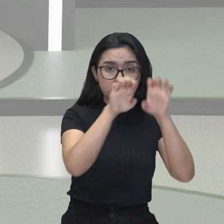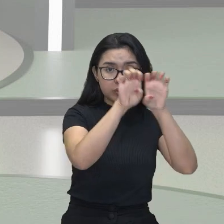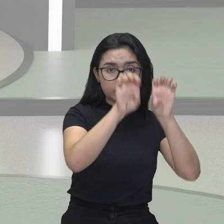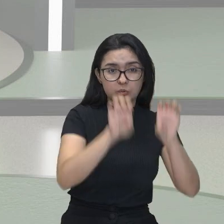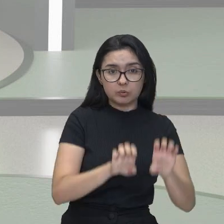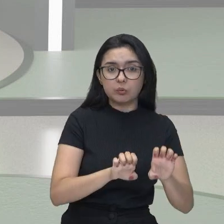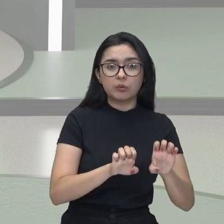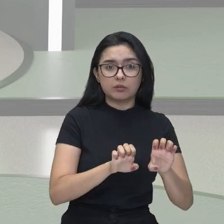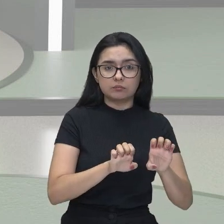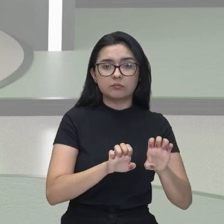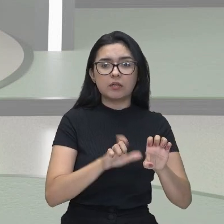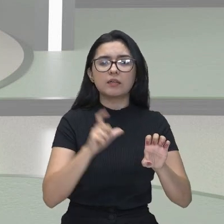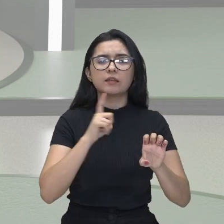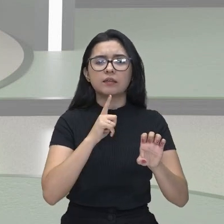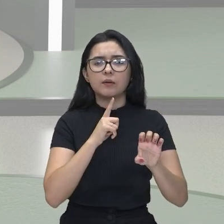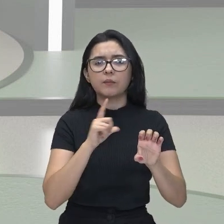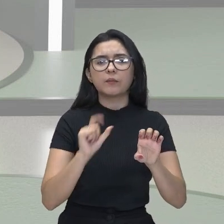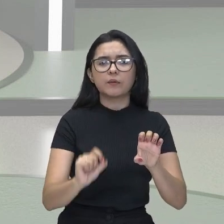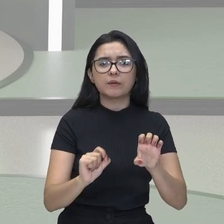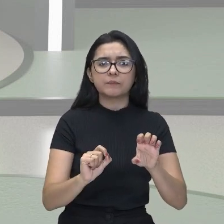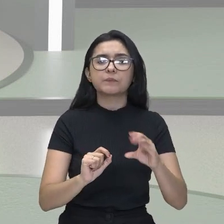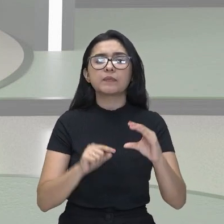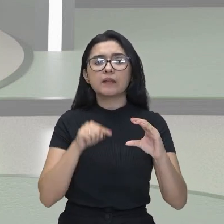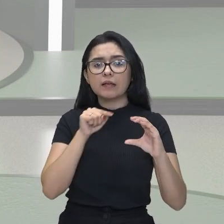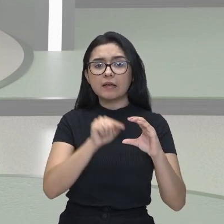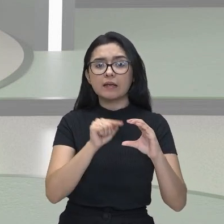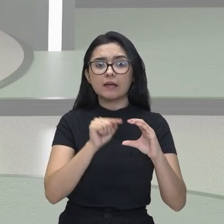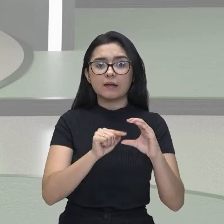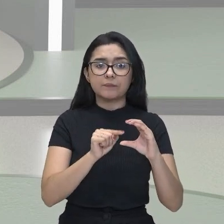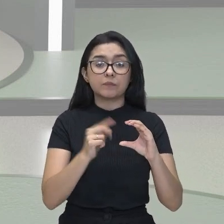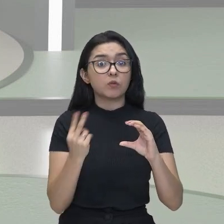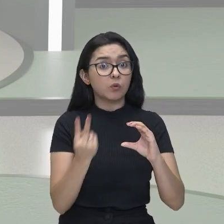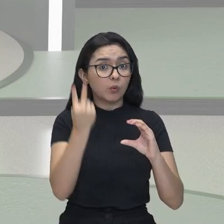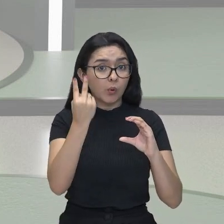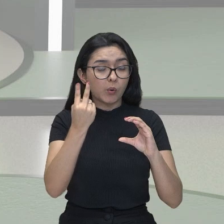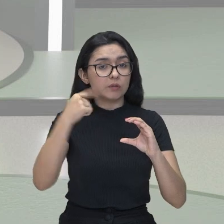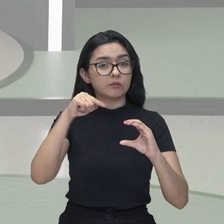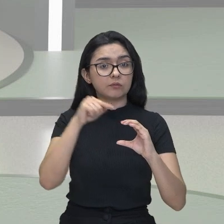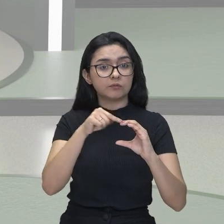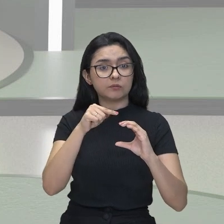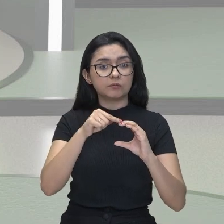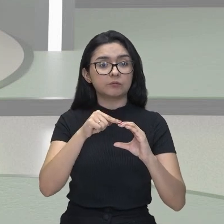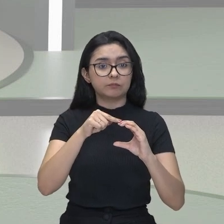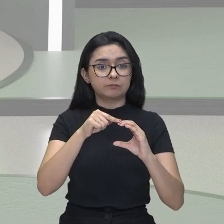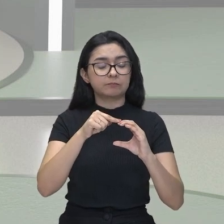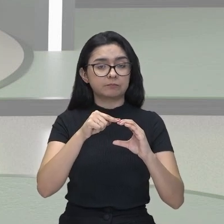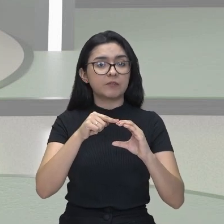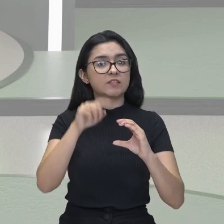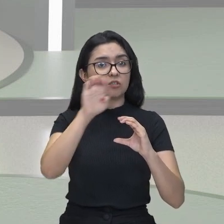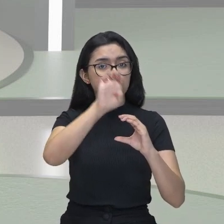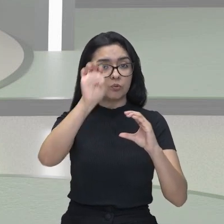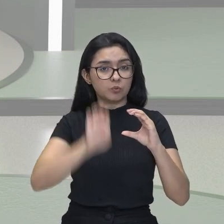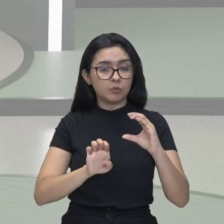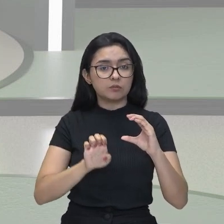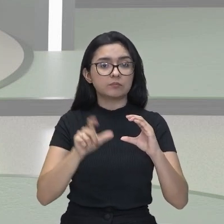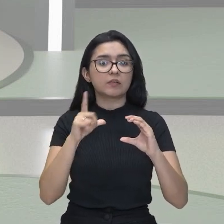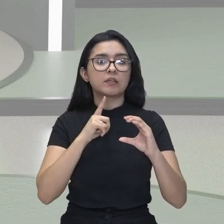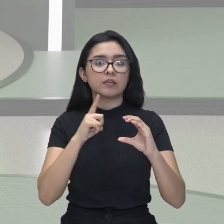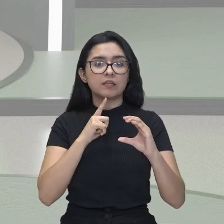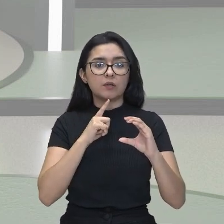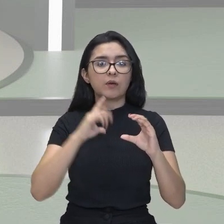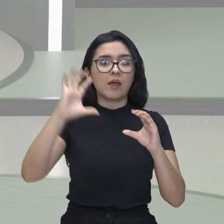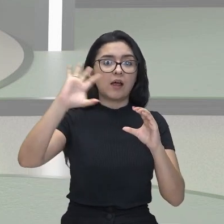eu tenho carbonos, dois carbonos desse ciclo, que tem ligantes